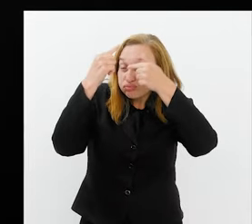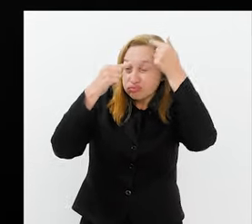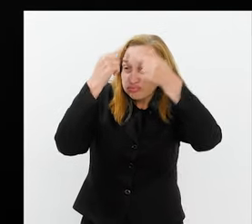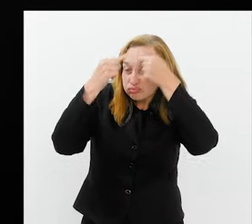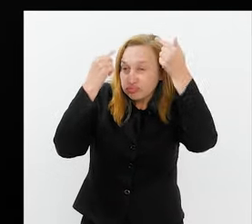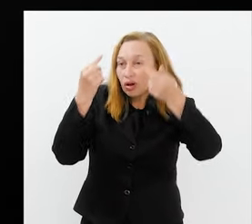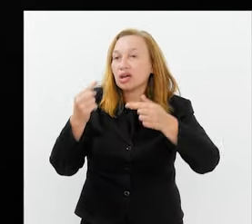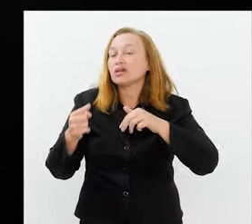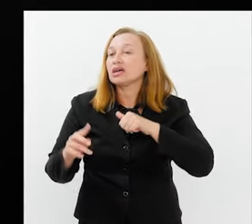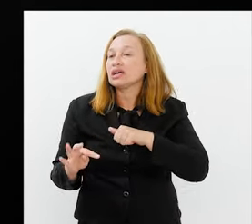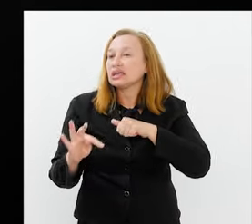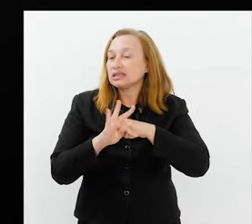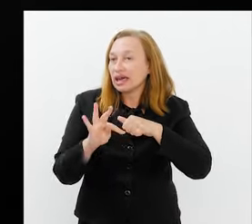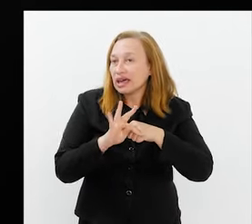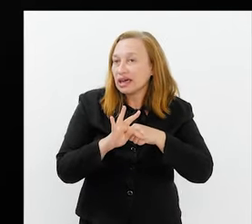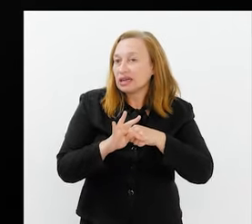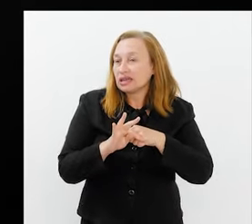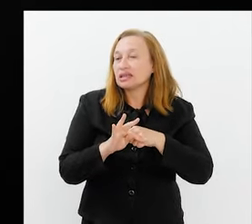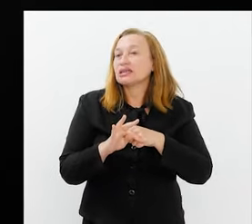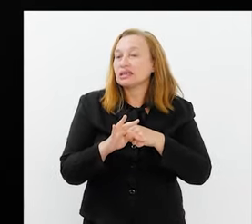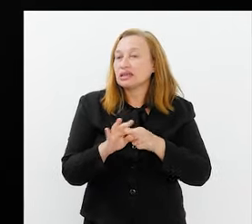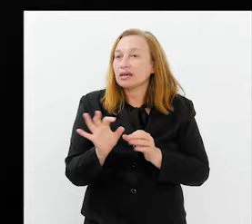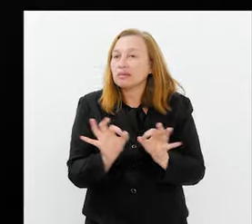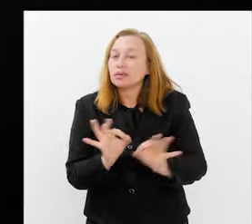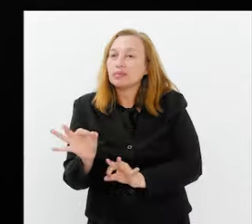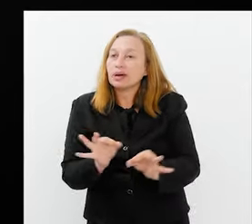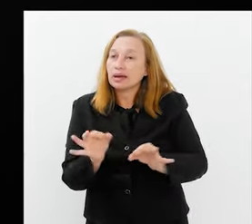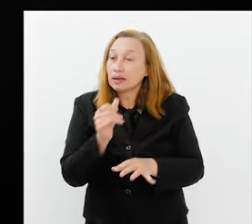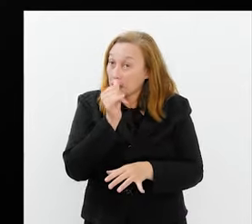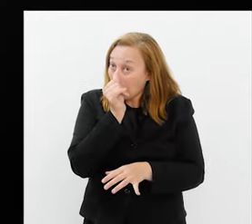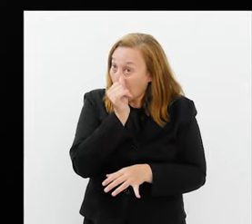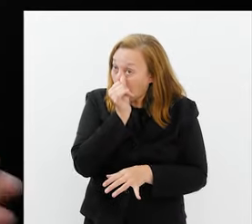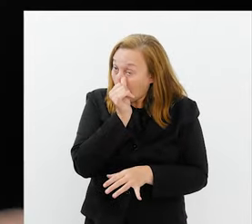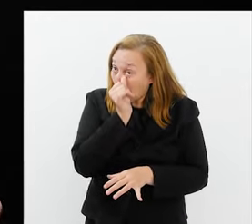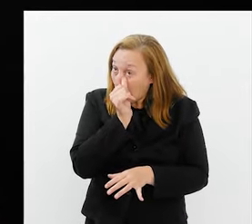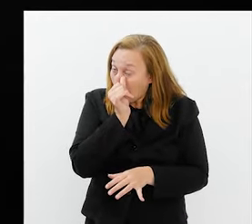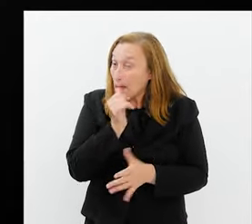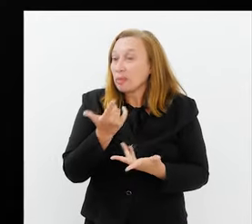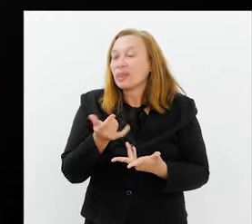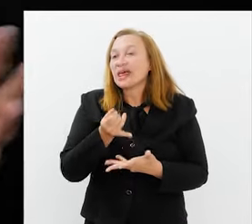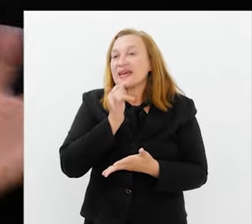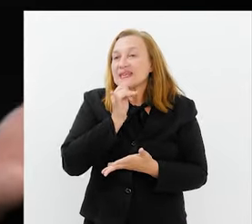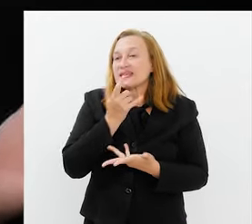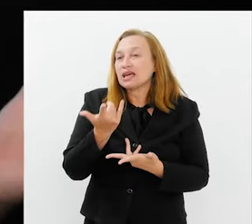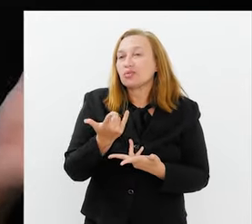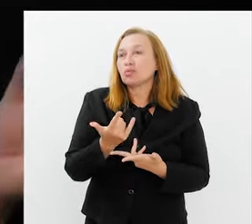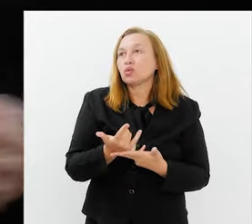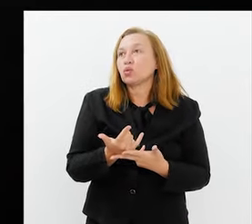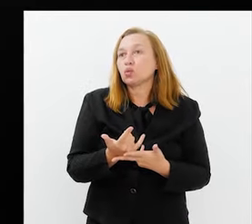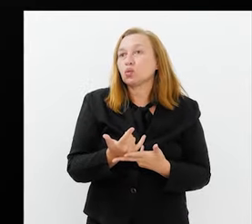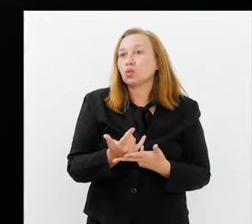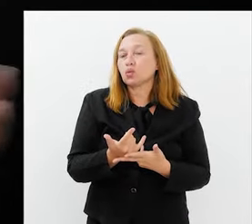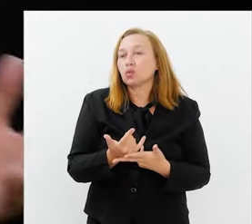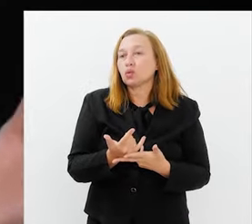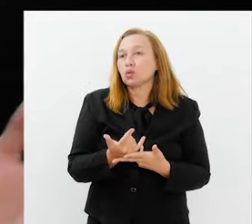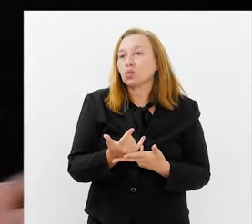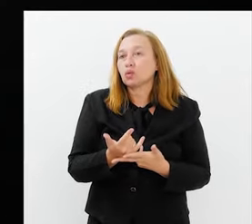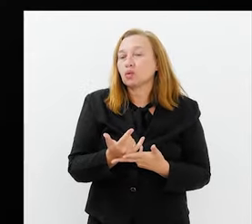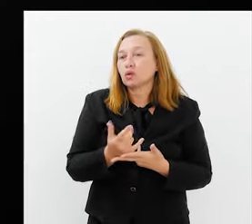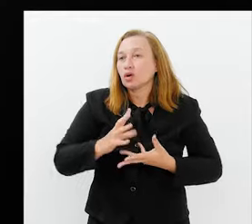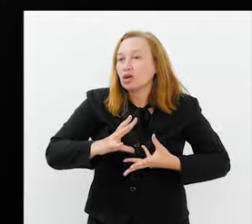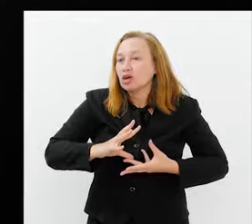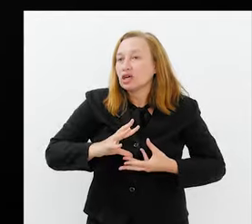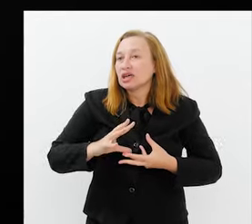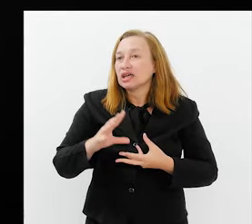Muita tractana. Muita técnica aprimorada, técnica usada. Por exemplo, eu pego coisas absurdas,